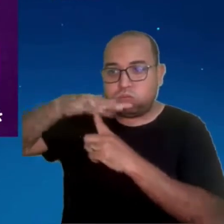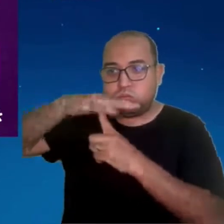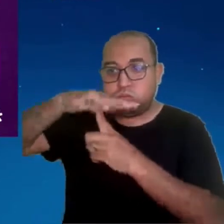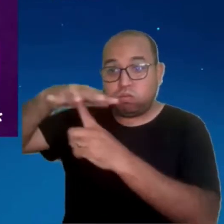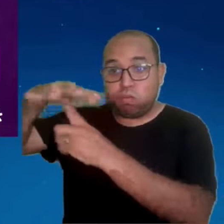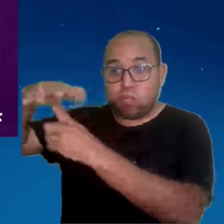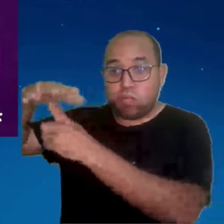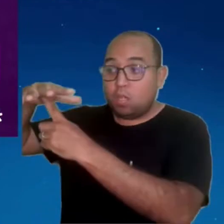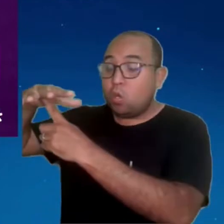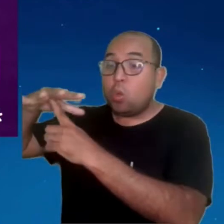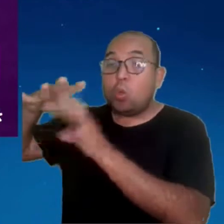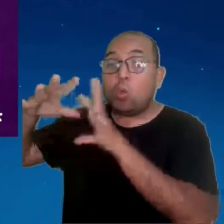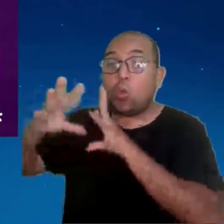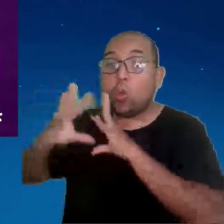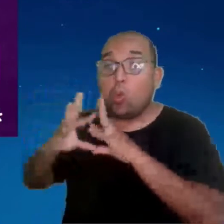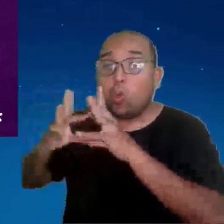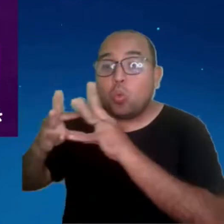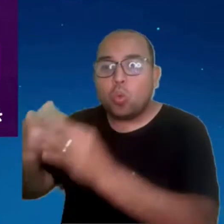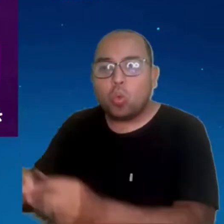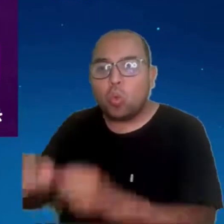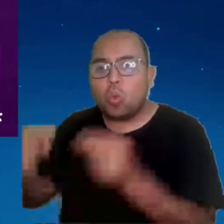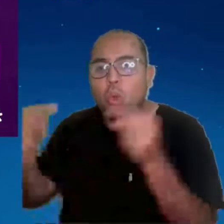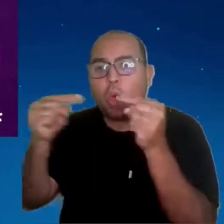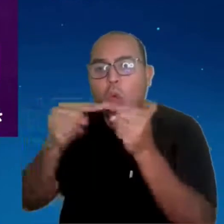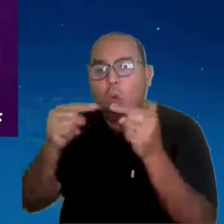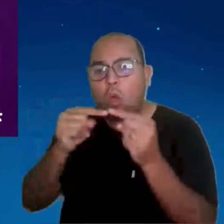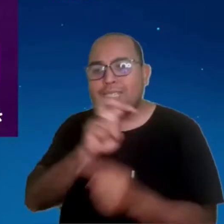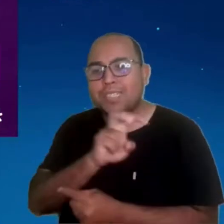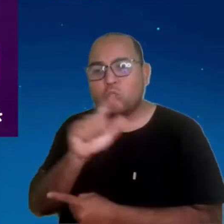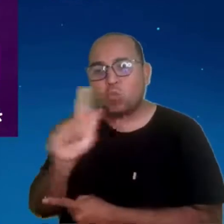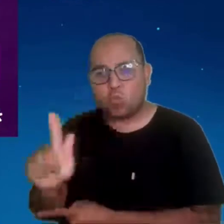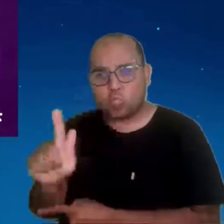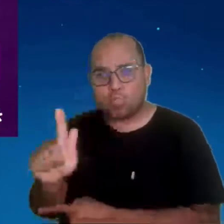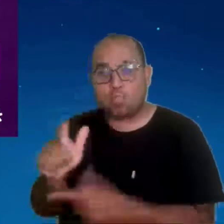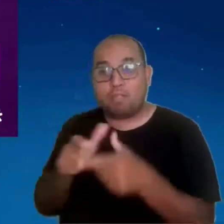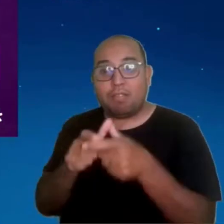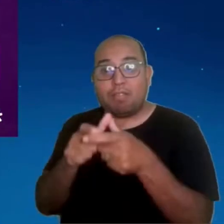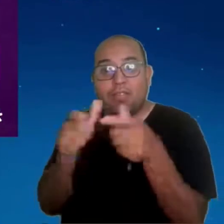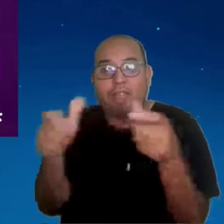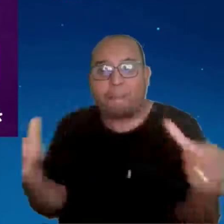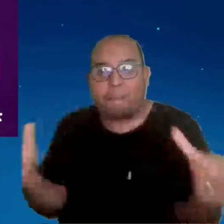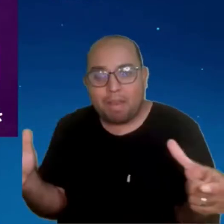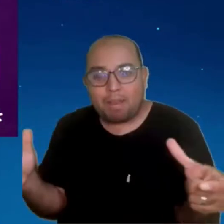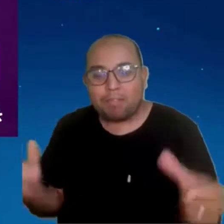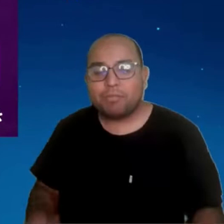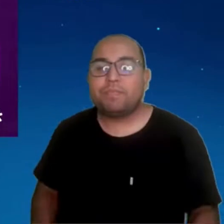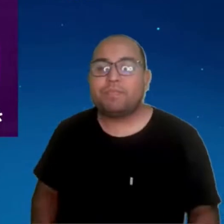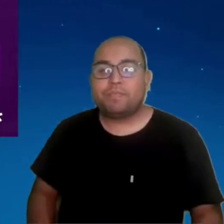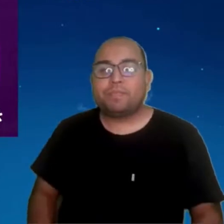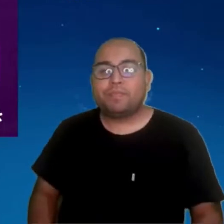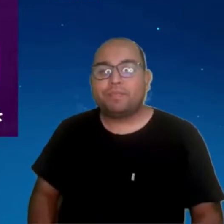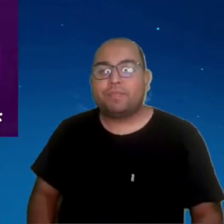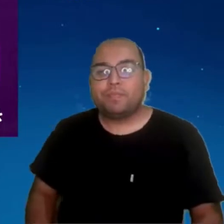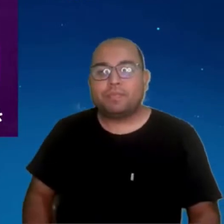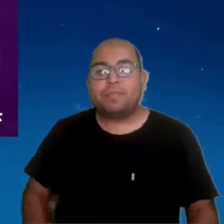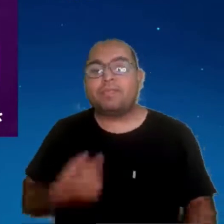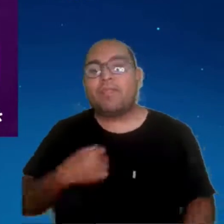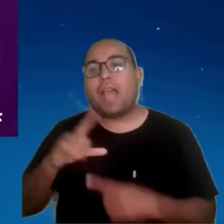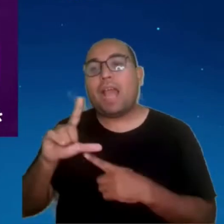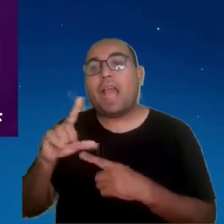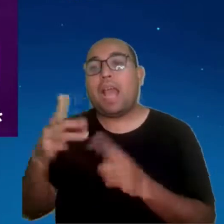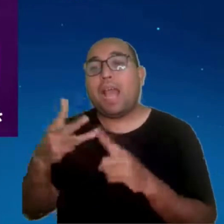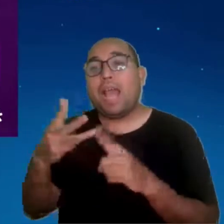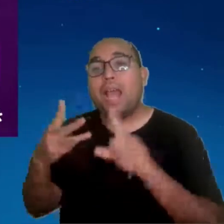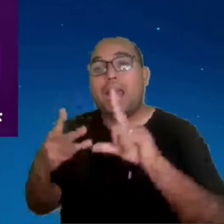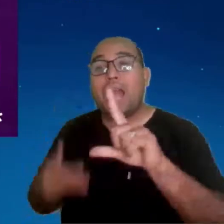transformação. Então quando a fala de dispositivos, a está ampliando essa conexão. E aqui vem a questão da latência. O que é